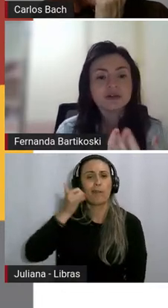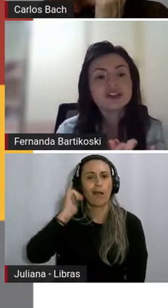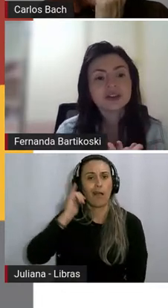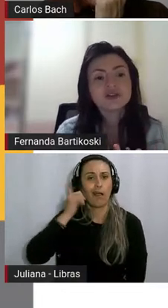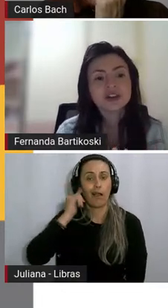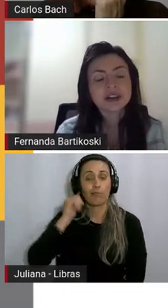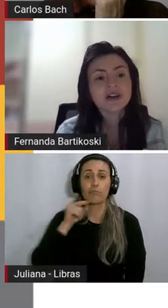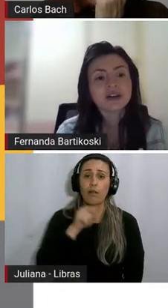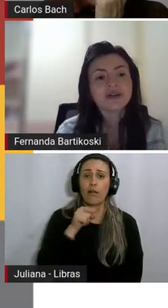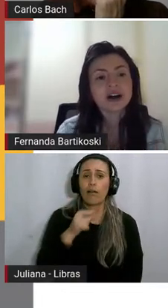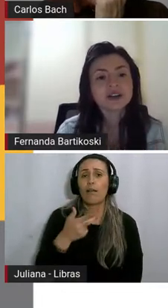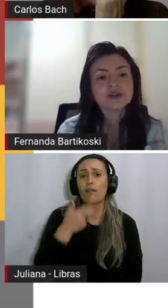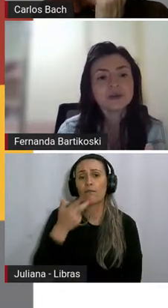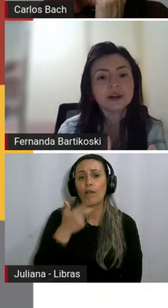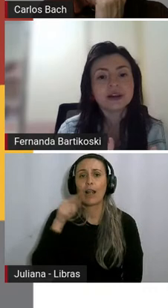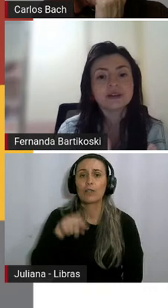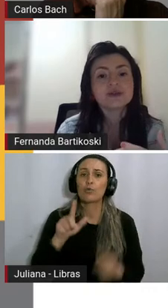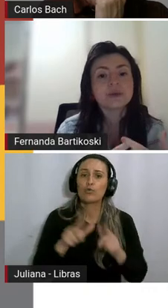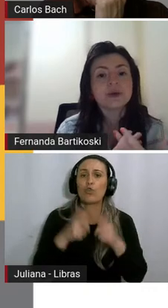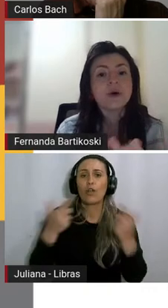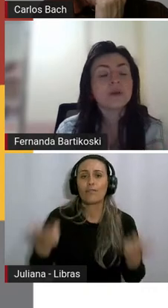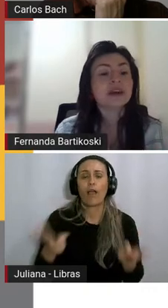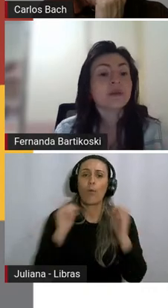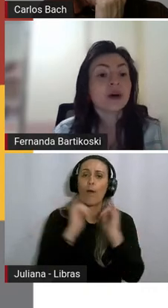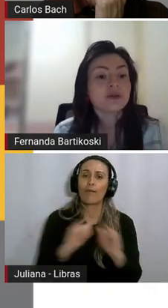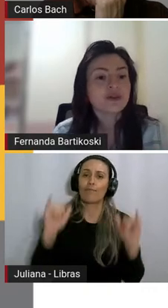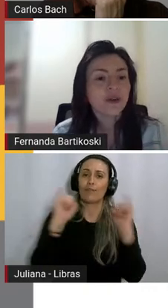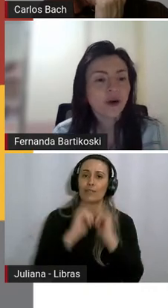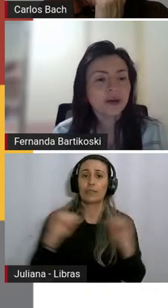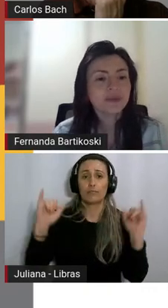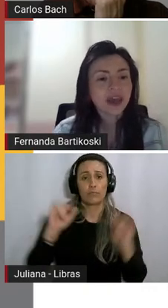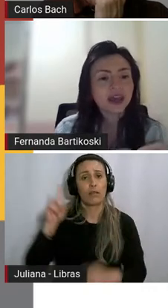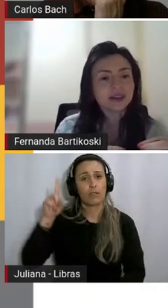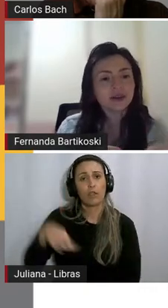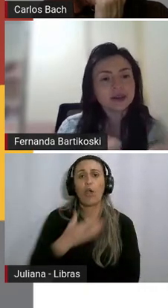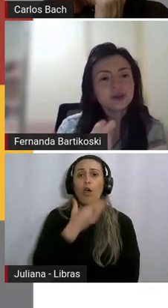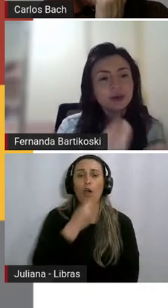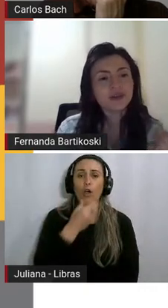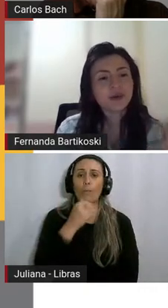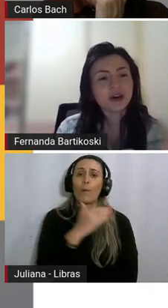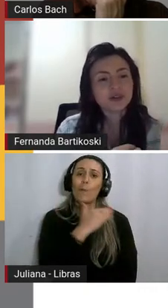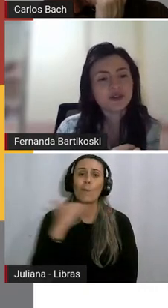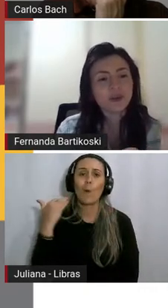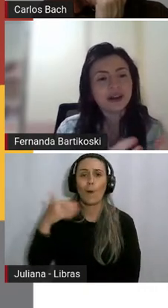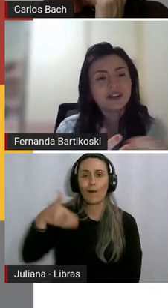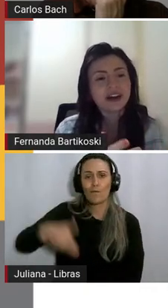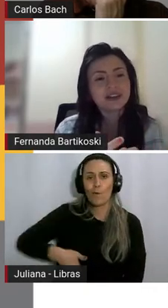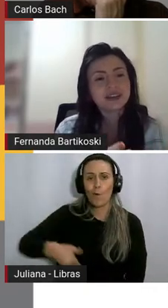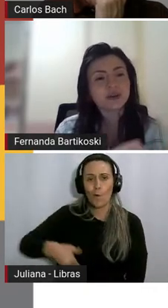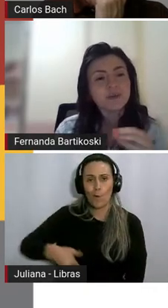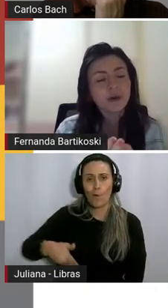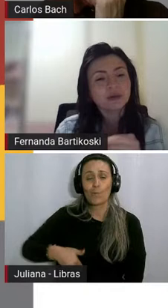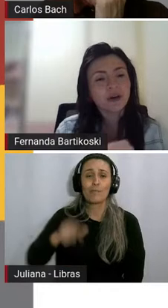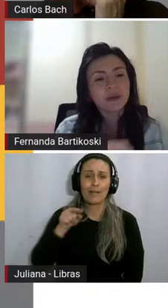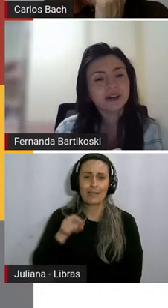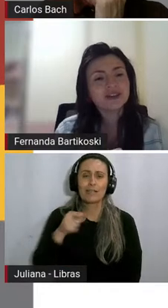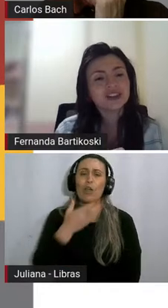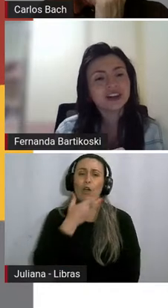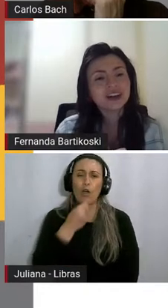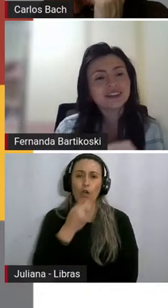sobre uma notícia do jornal que fala sobre um homem que morreu de fome. Então, esse homem que morreu de fome, ele vai sendo